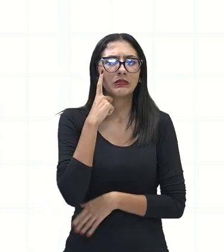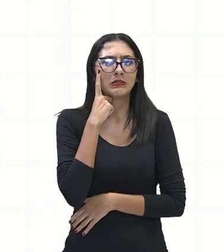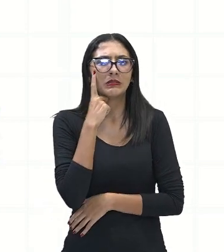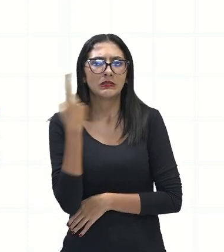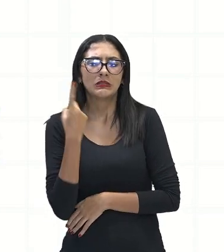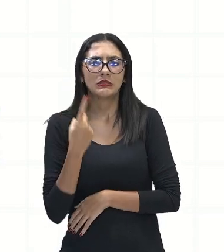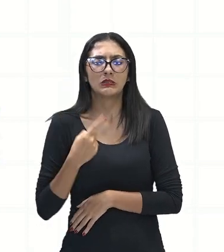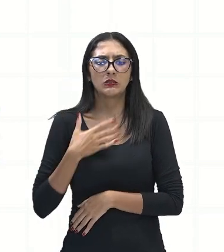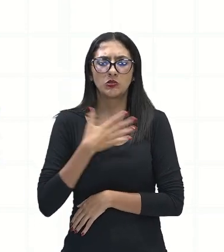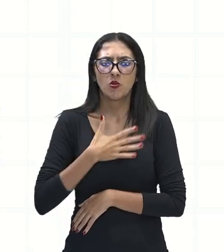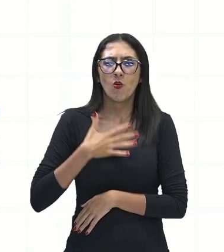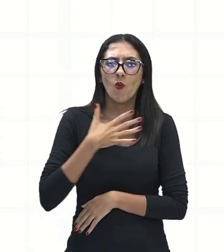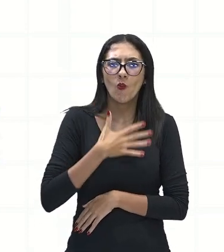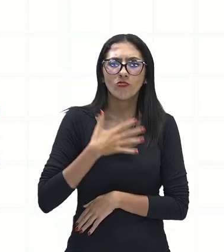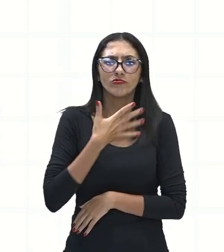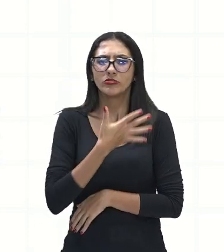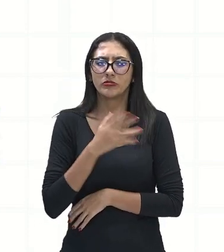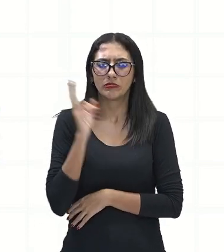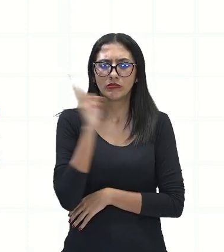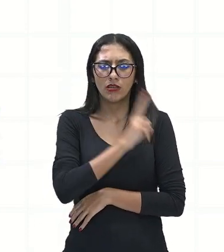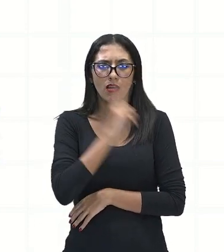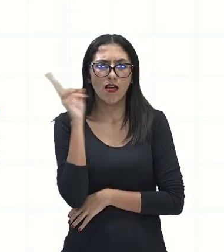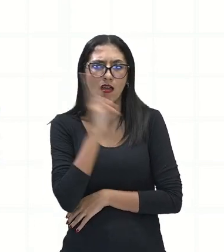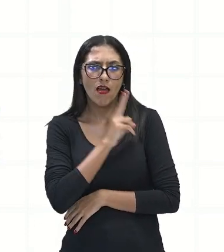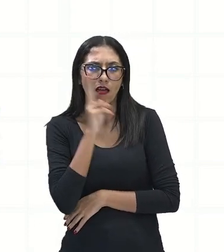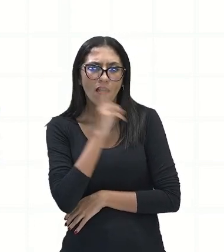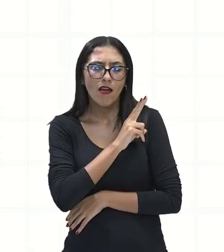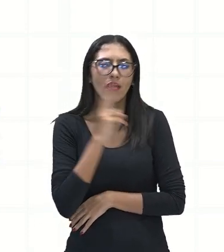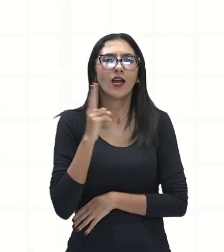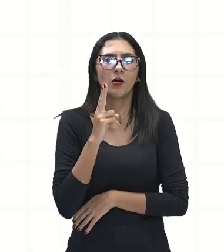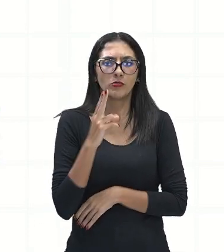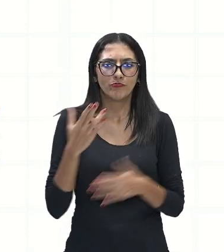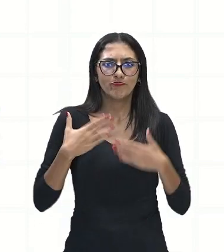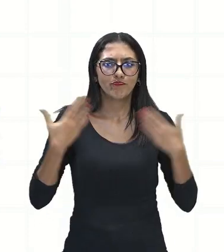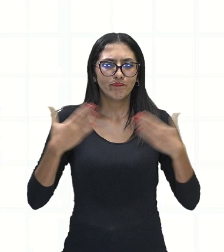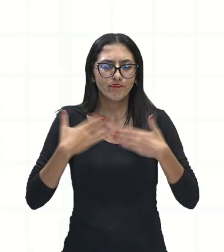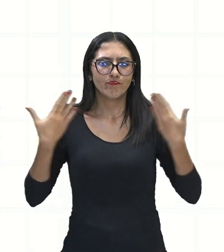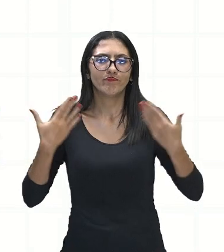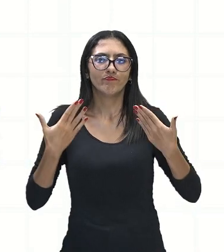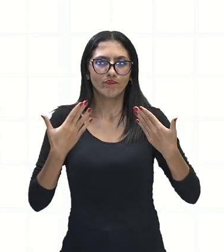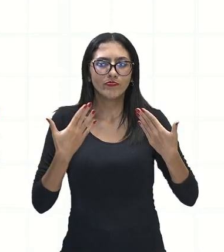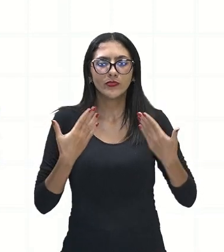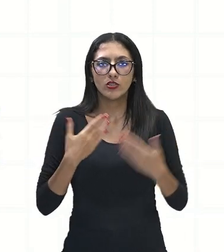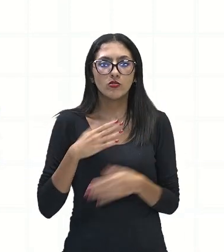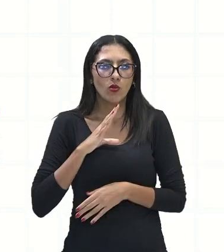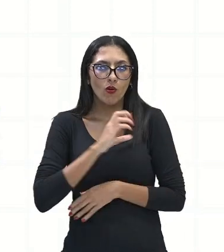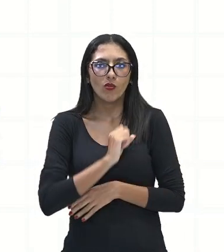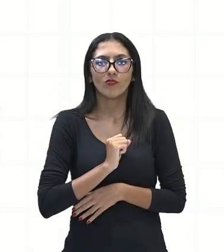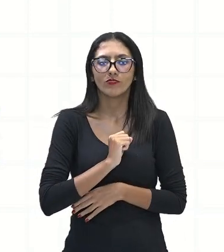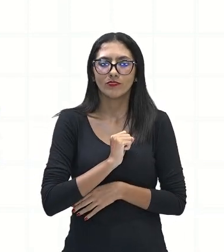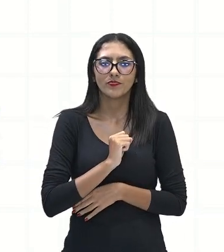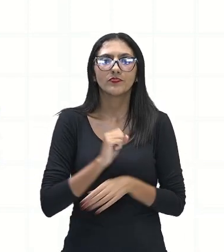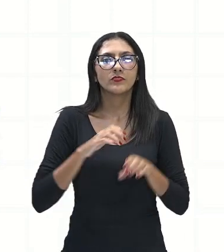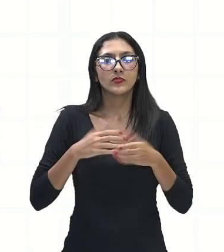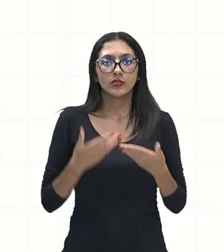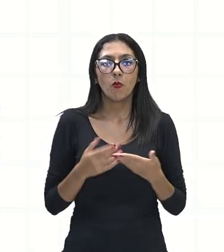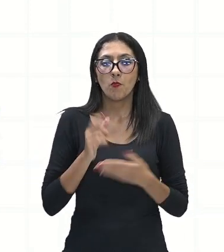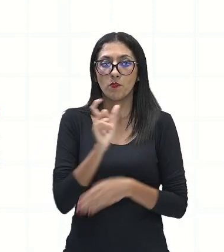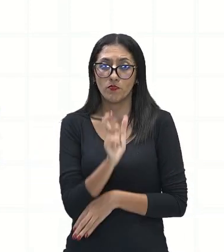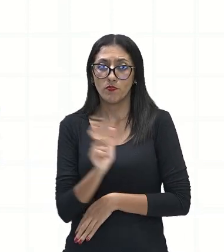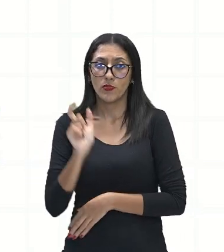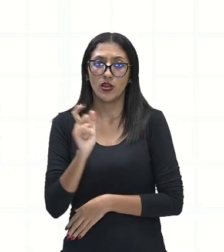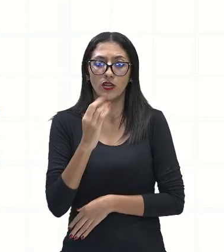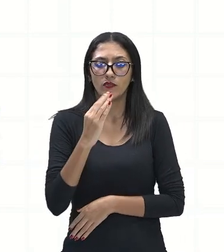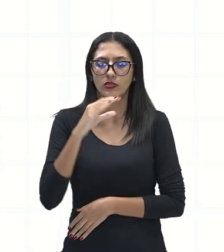aquilo que é veloz, por aquilo que causa adrenalina. Então, a palavra cegos aqui